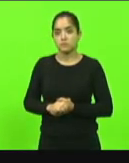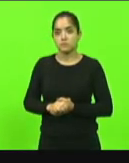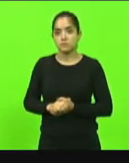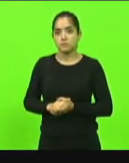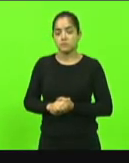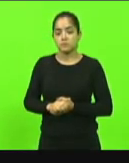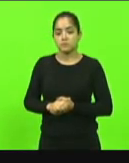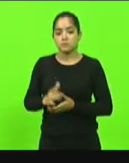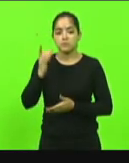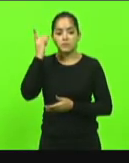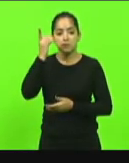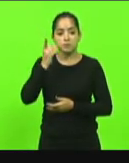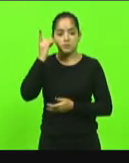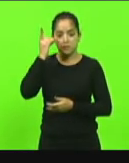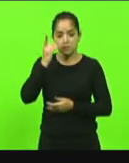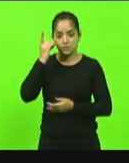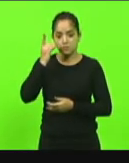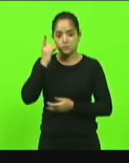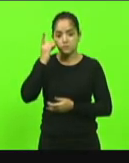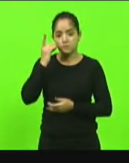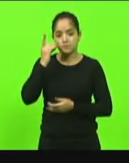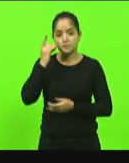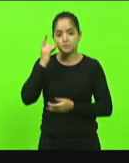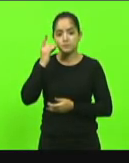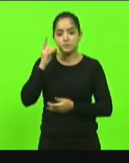Com o voto a deputada Marcos Vieira.